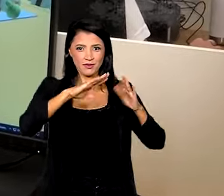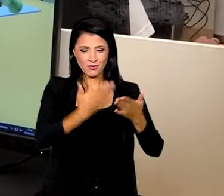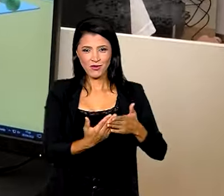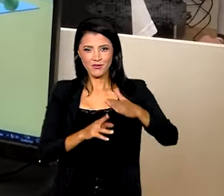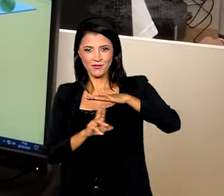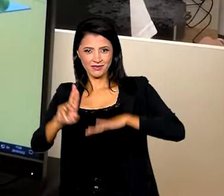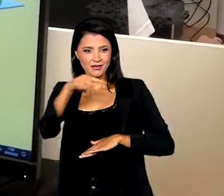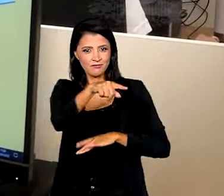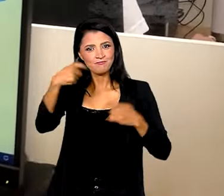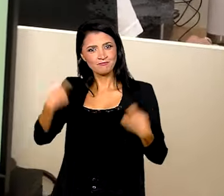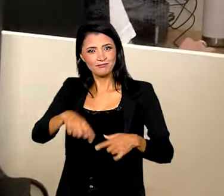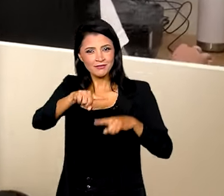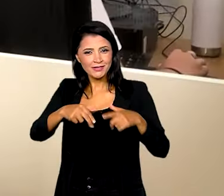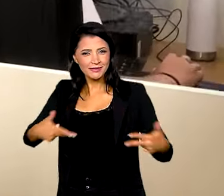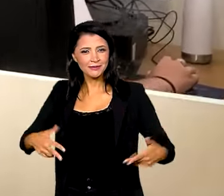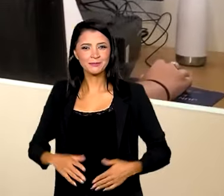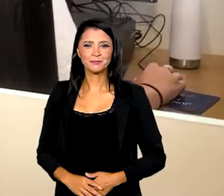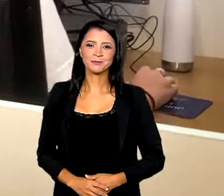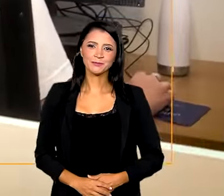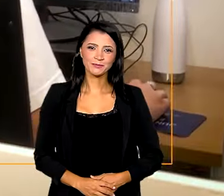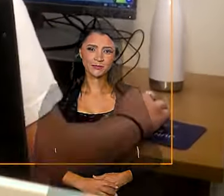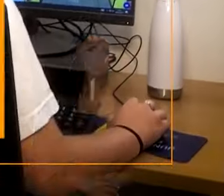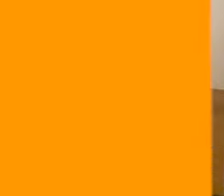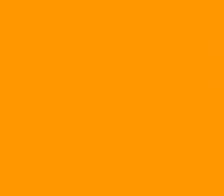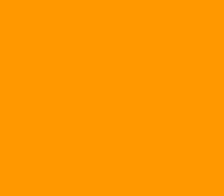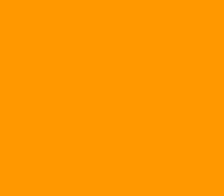que sabe o que essa escola e essa universidade precisam.